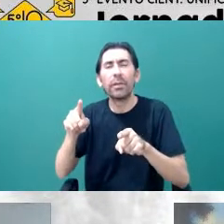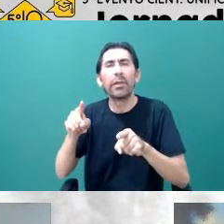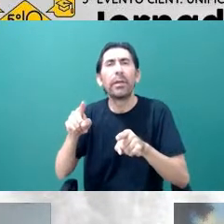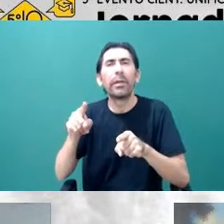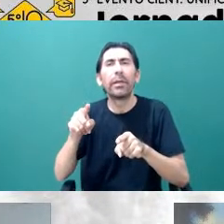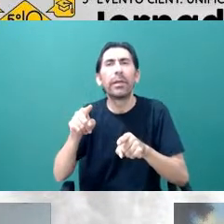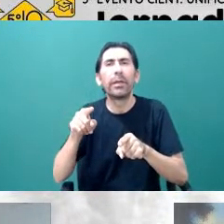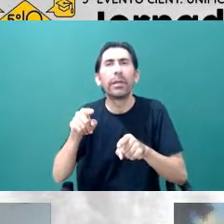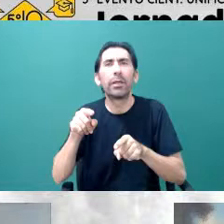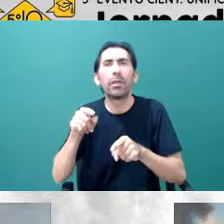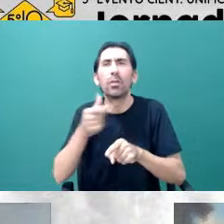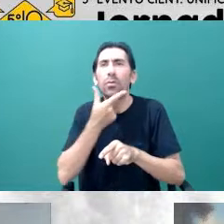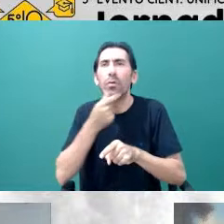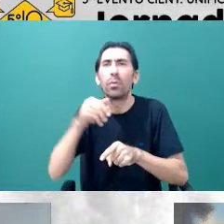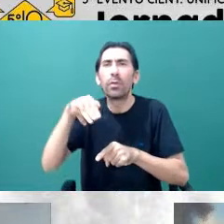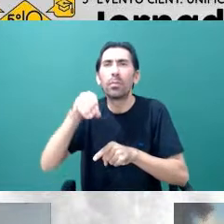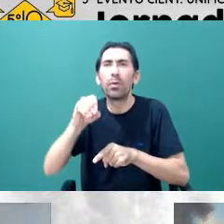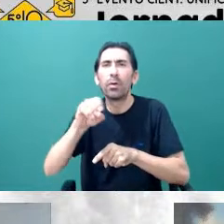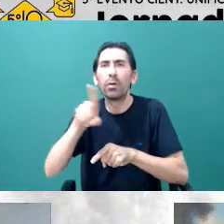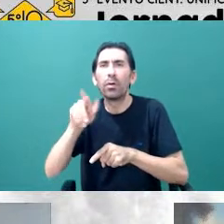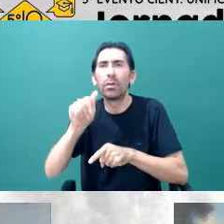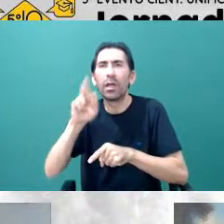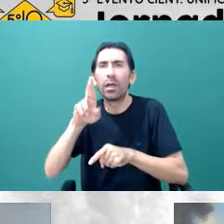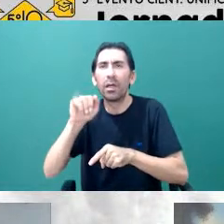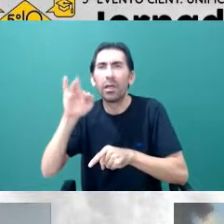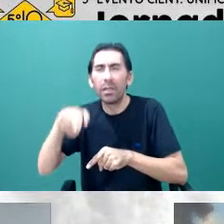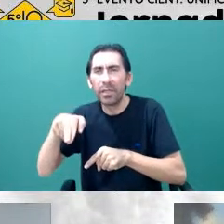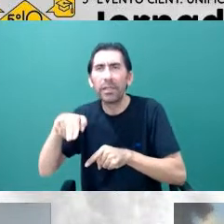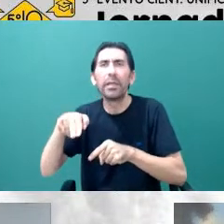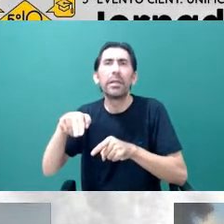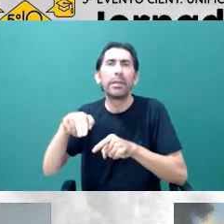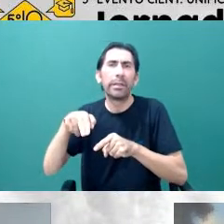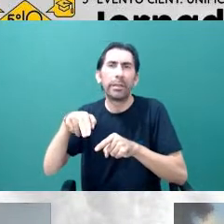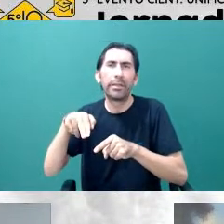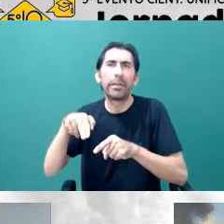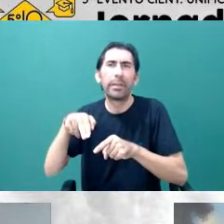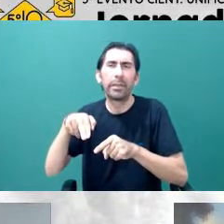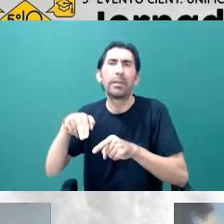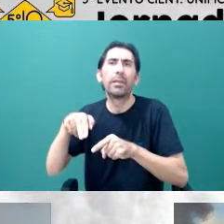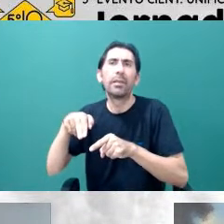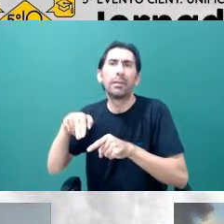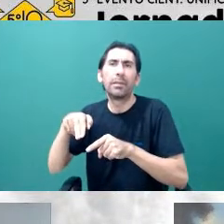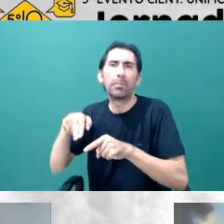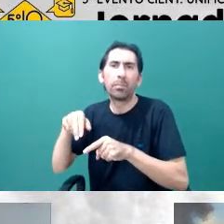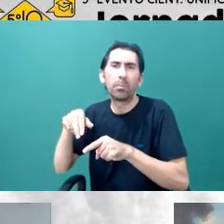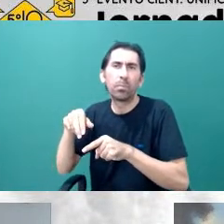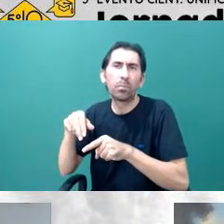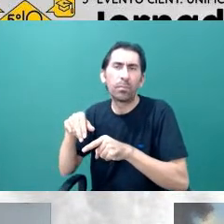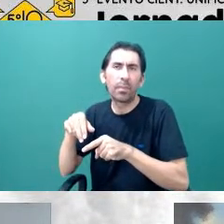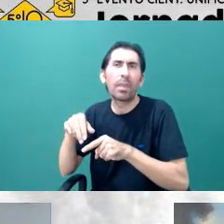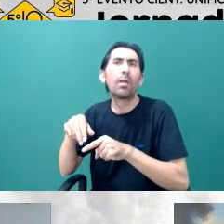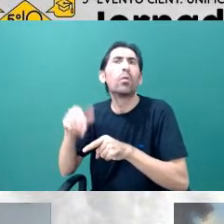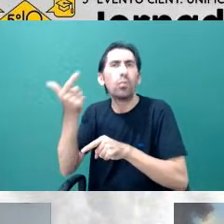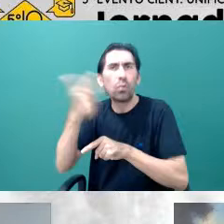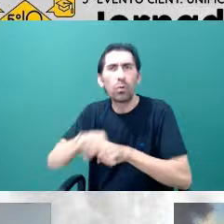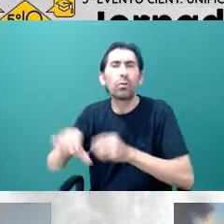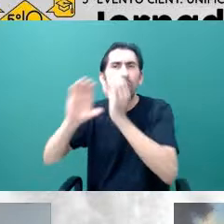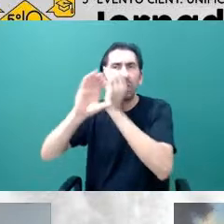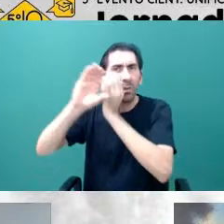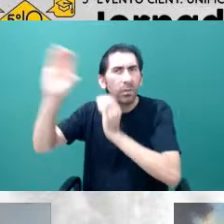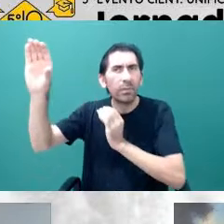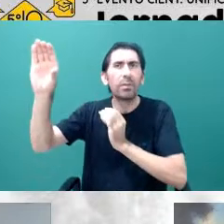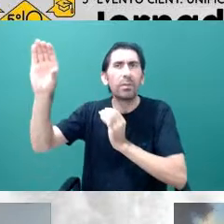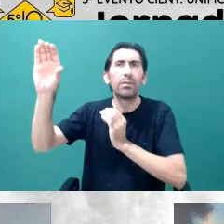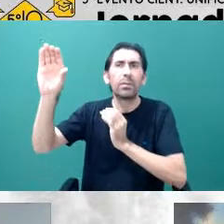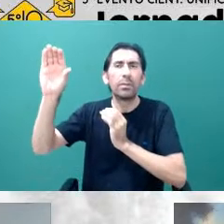espectrógrafo multiobjeto, também montado no ELT, esse telescópio do ESO, de 39 metros. E eu menciono aqui,